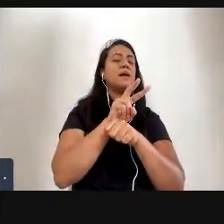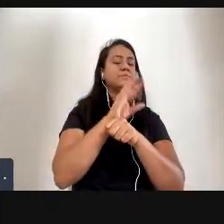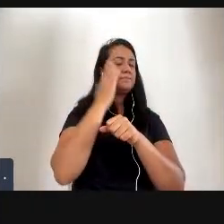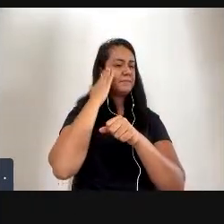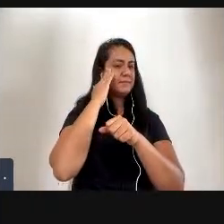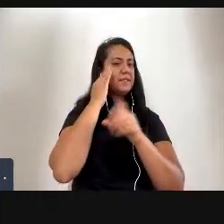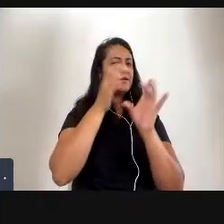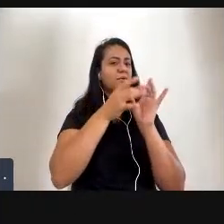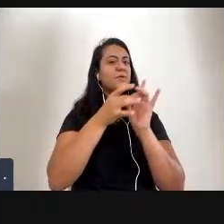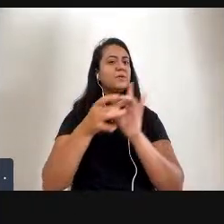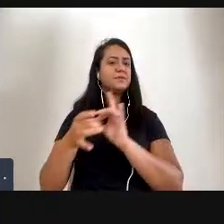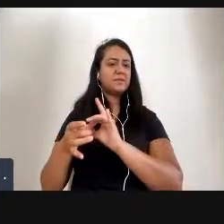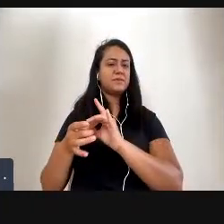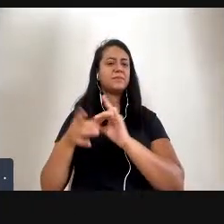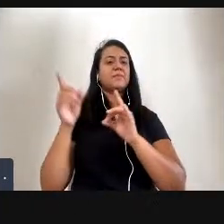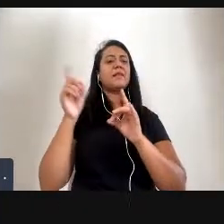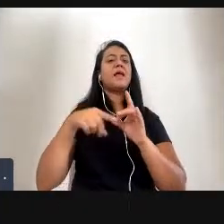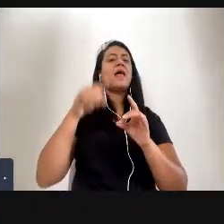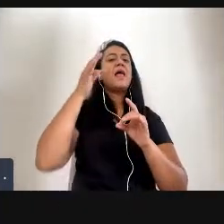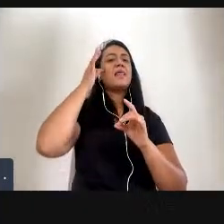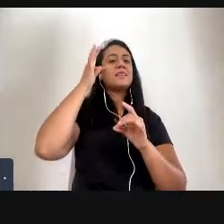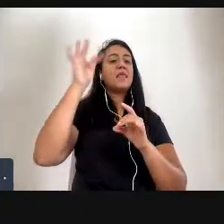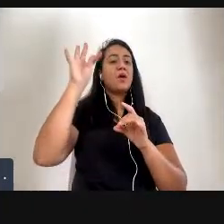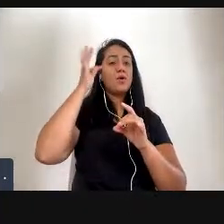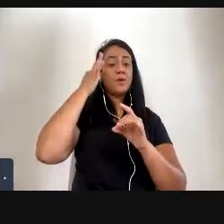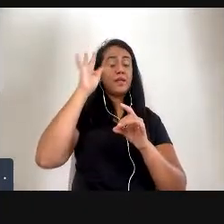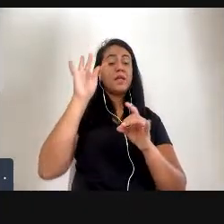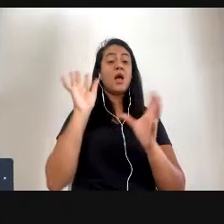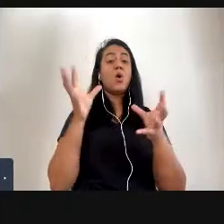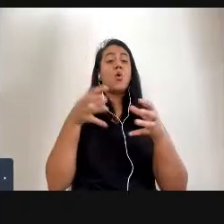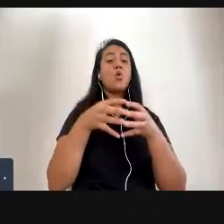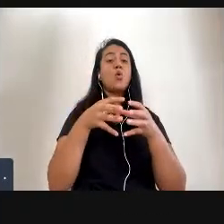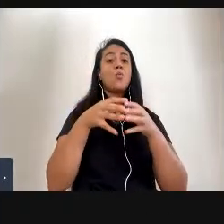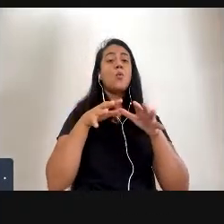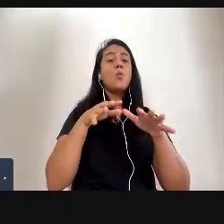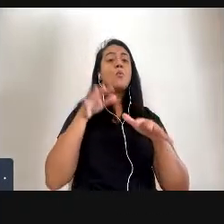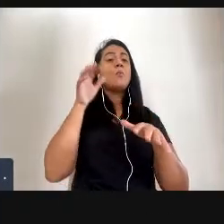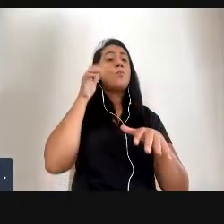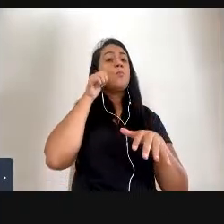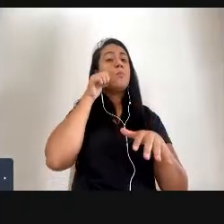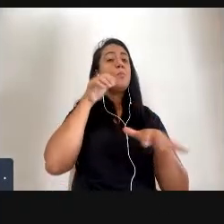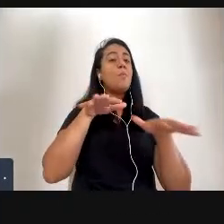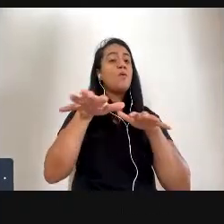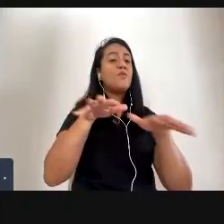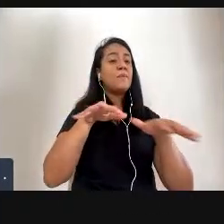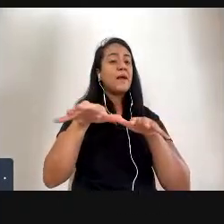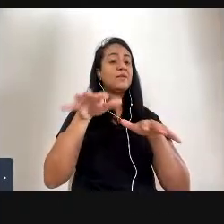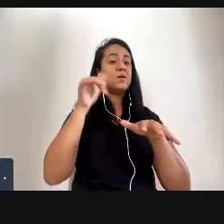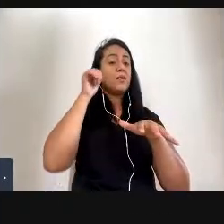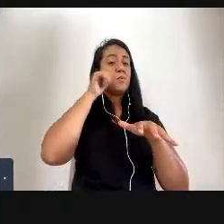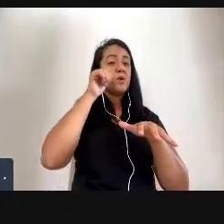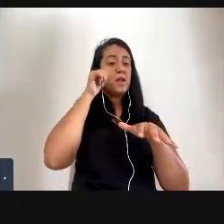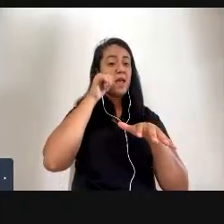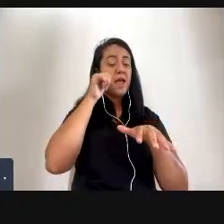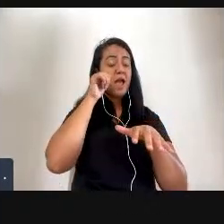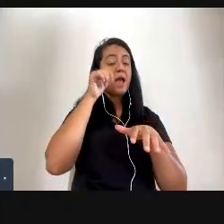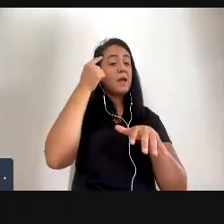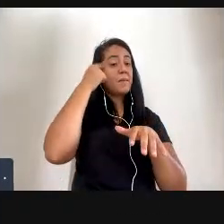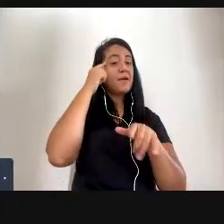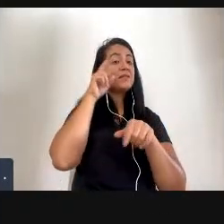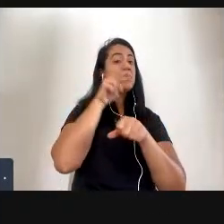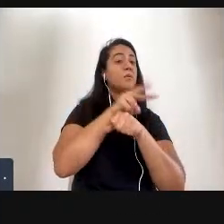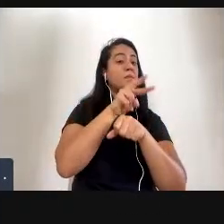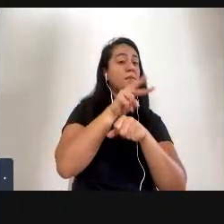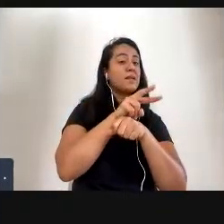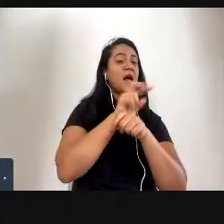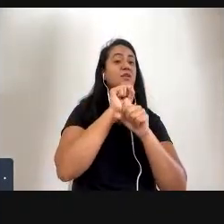A ética do cuidado é uma teoria que parte de um movimento feminista que propõe pensar o cuidado a partir de uma perspectiva social e